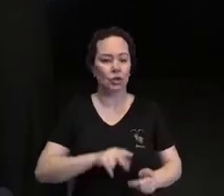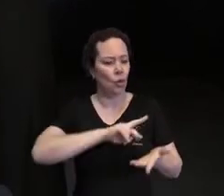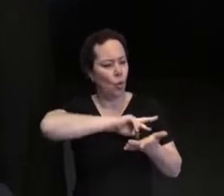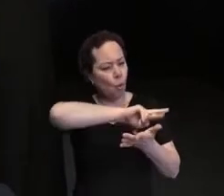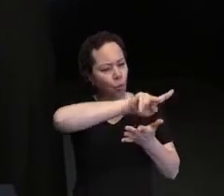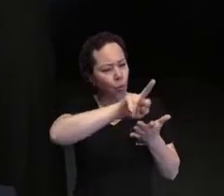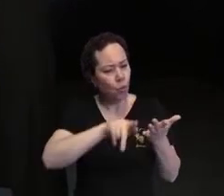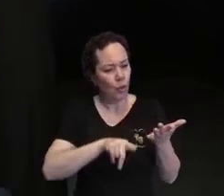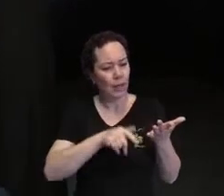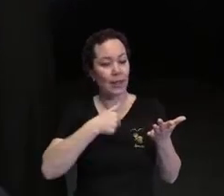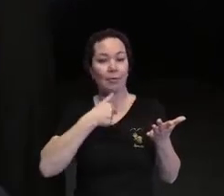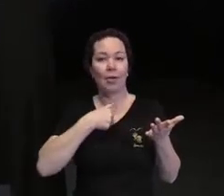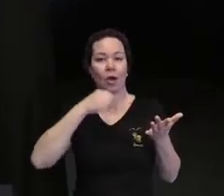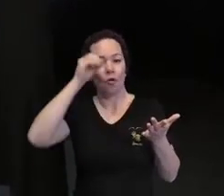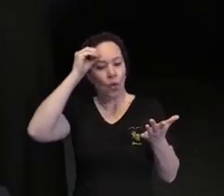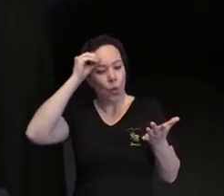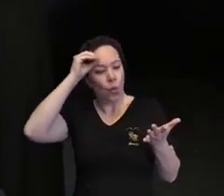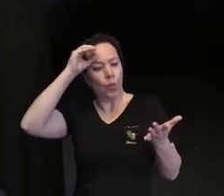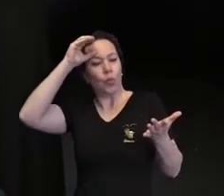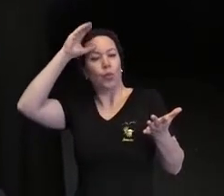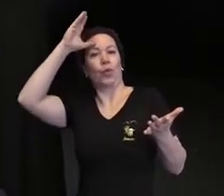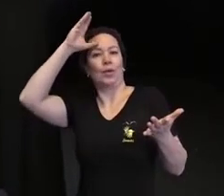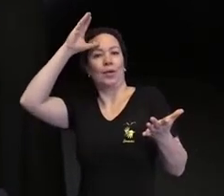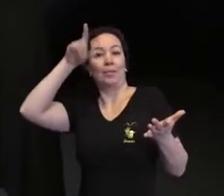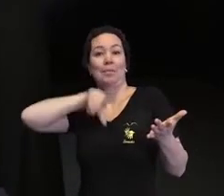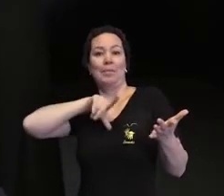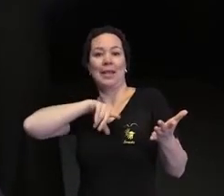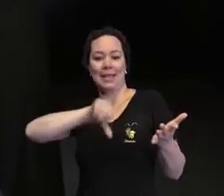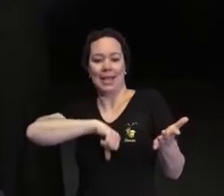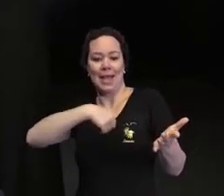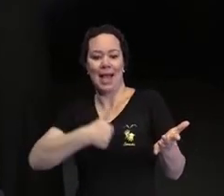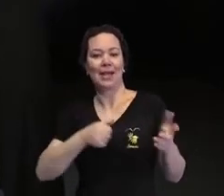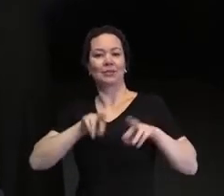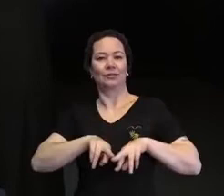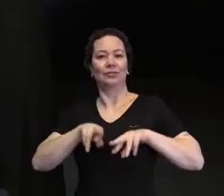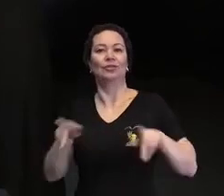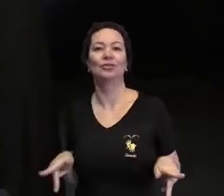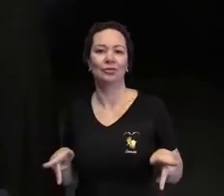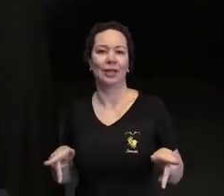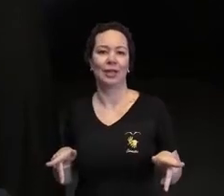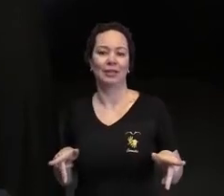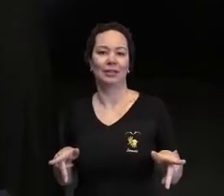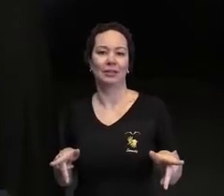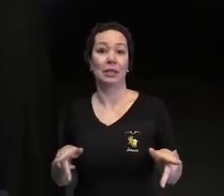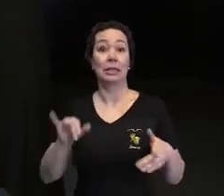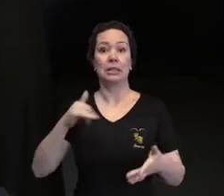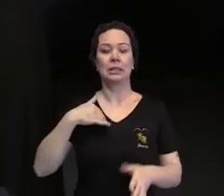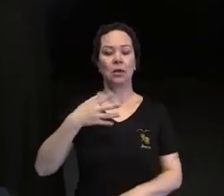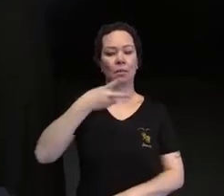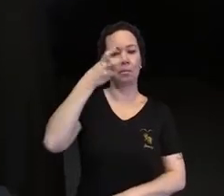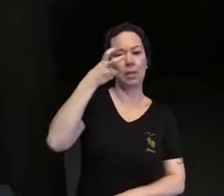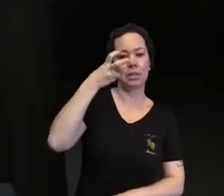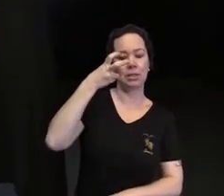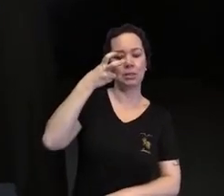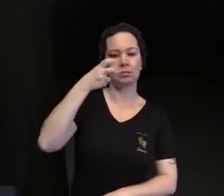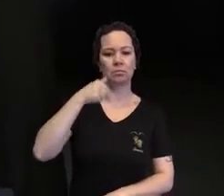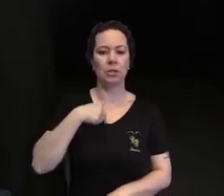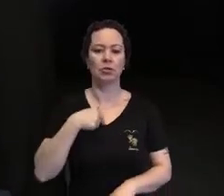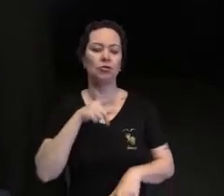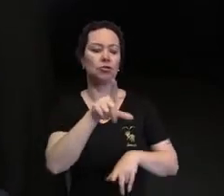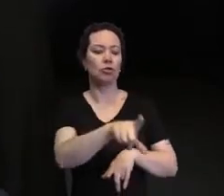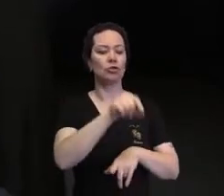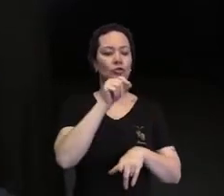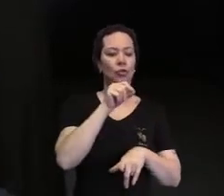ter a consciência para tomar uma atitude diferente. Todas as vezes que eu percebo que estou tomando uma decisão escancaradamente,